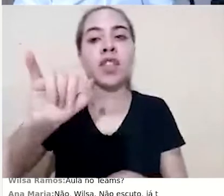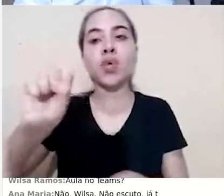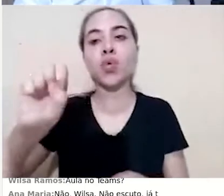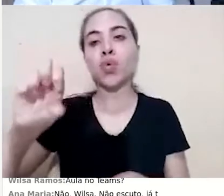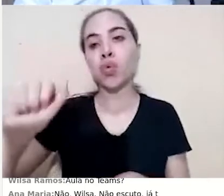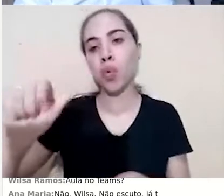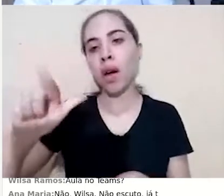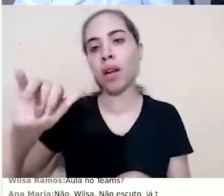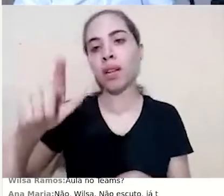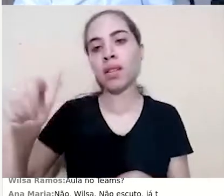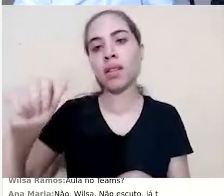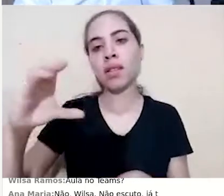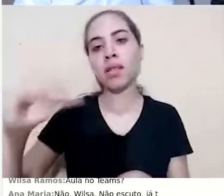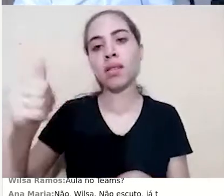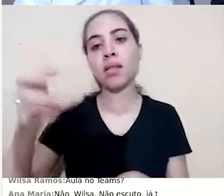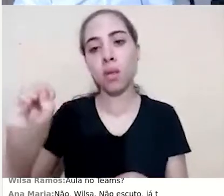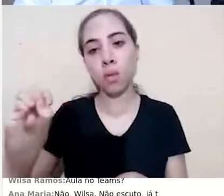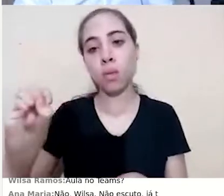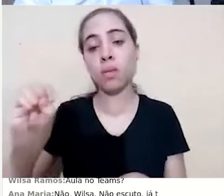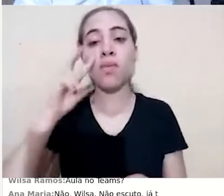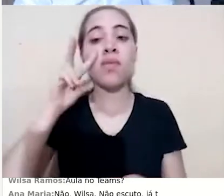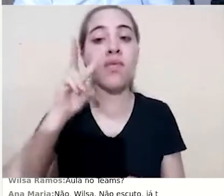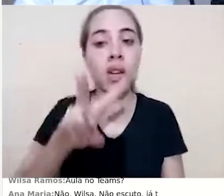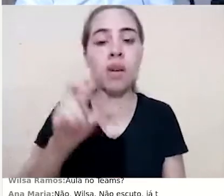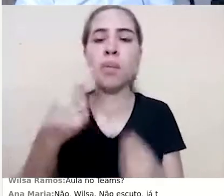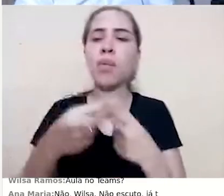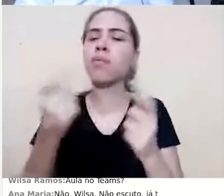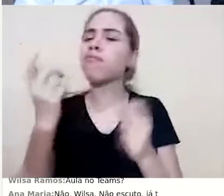As visualizações é um recurso muito interessante,